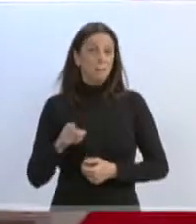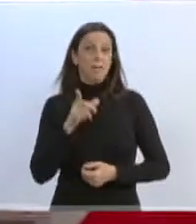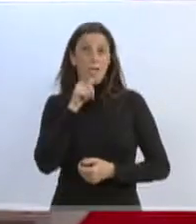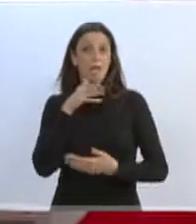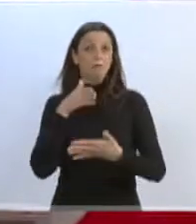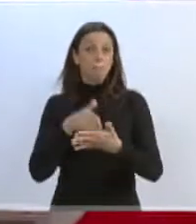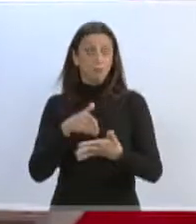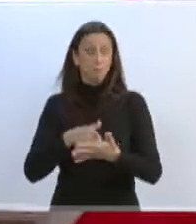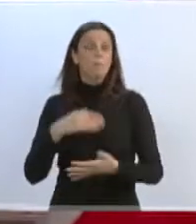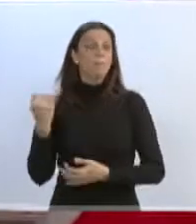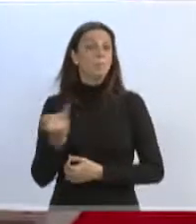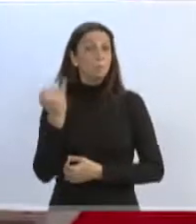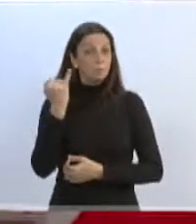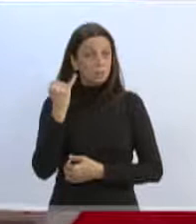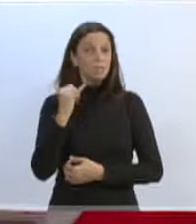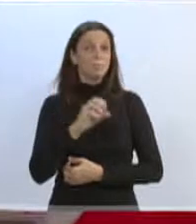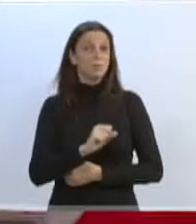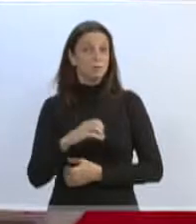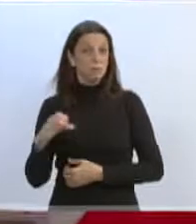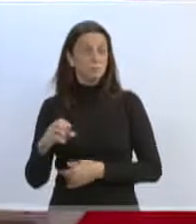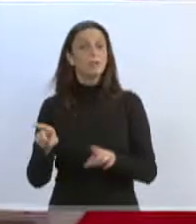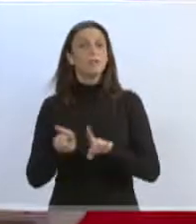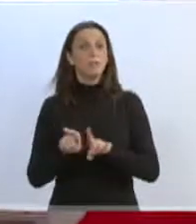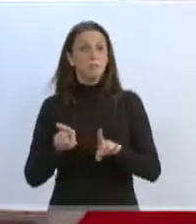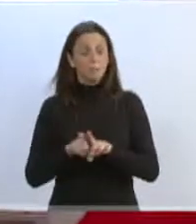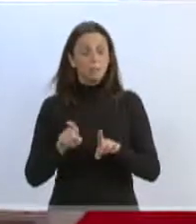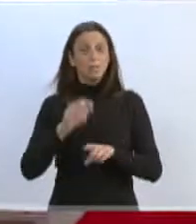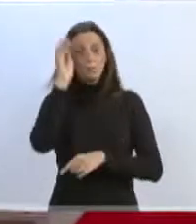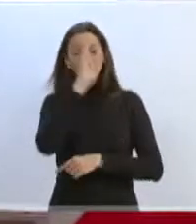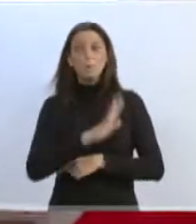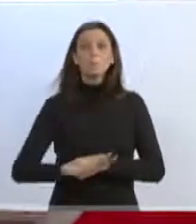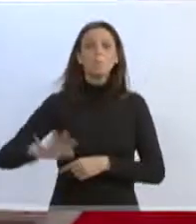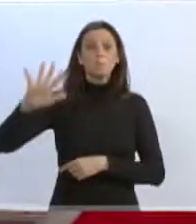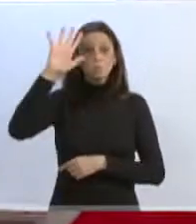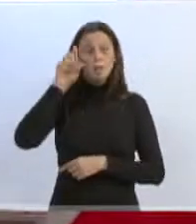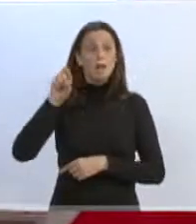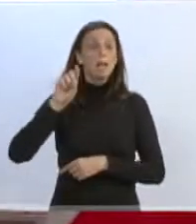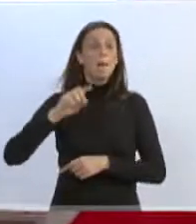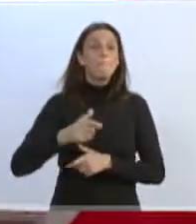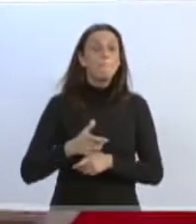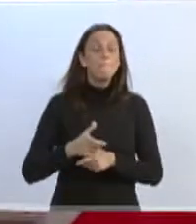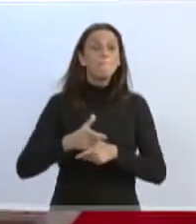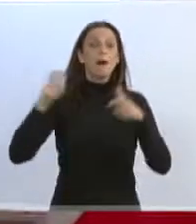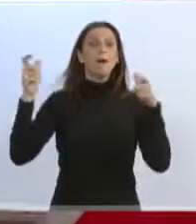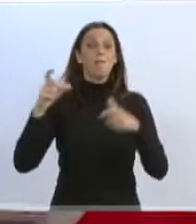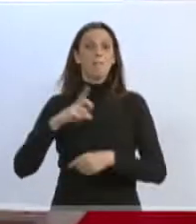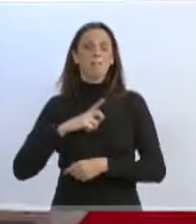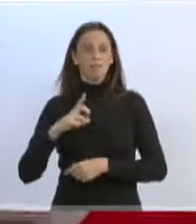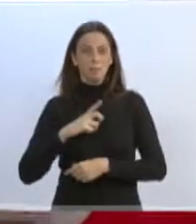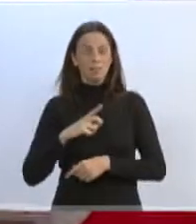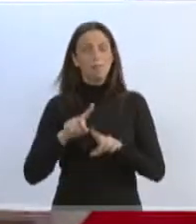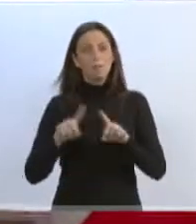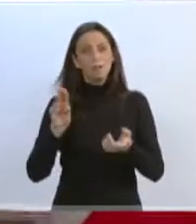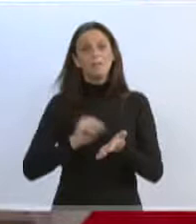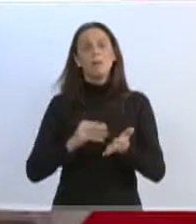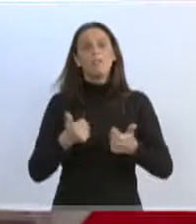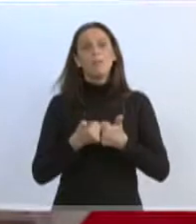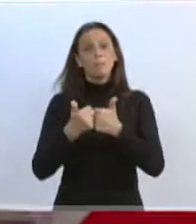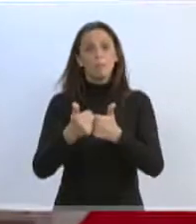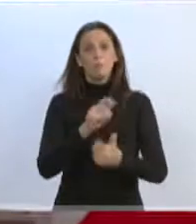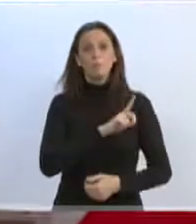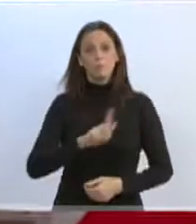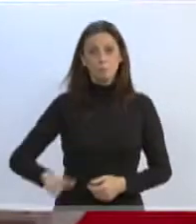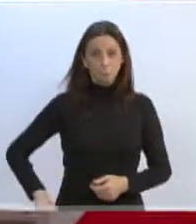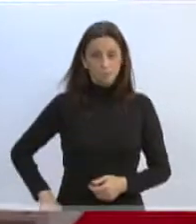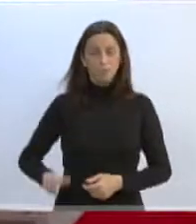Brasil, que para o município de José Boatê, como disse o prefeito, para nós, representa prejuízo em termos econômicos, pois falta apoio do Estado e do Governo Federal, mais ainda.